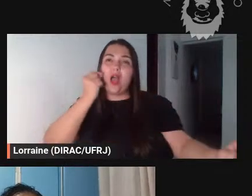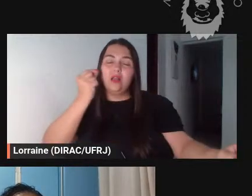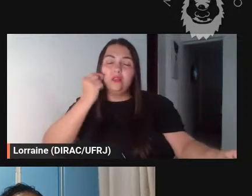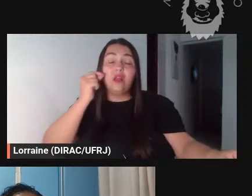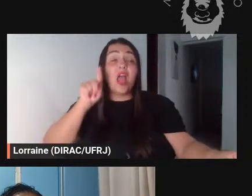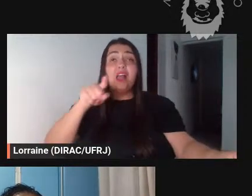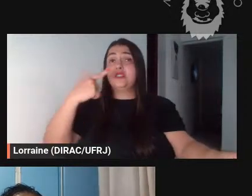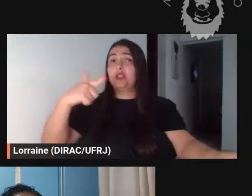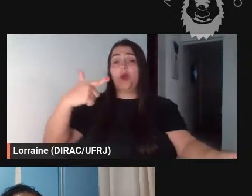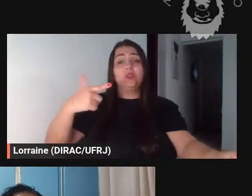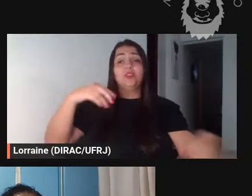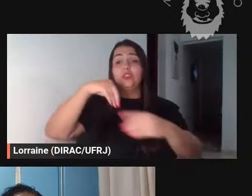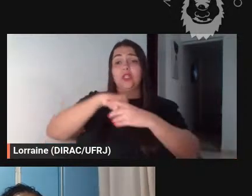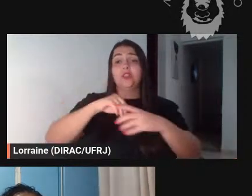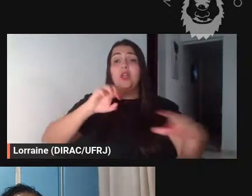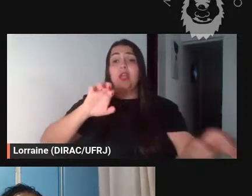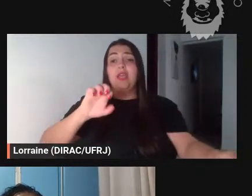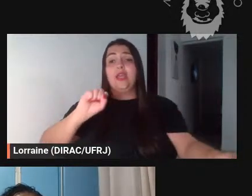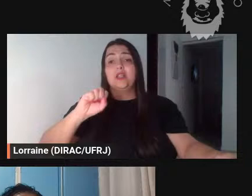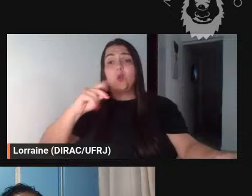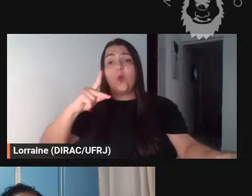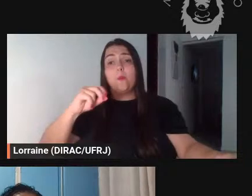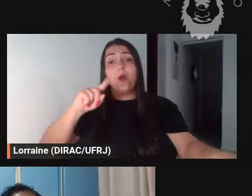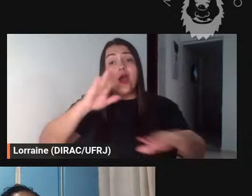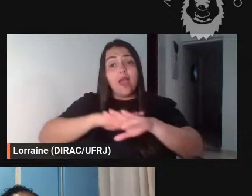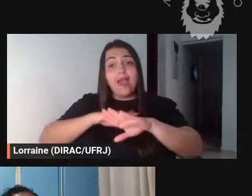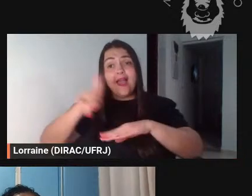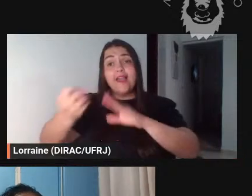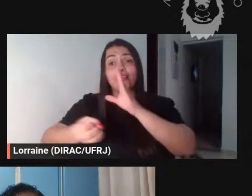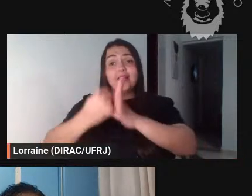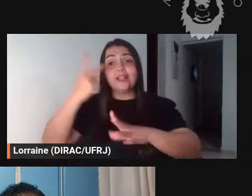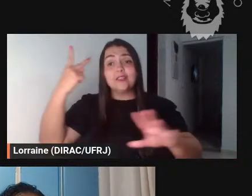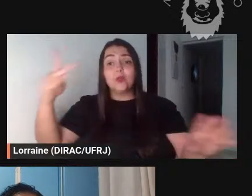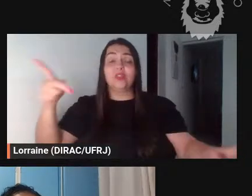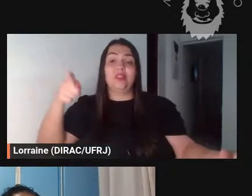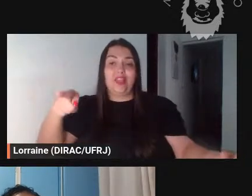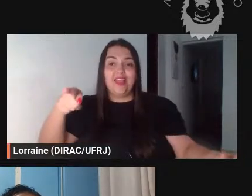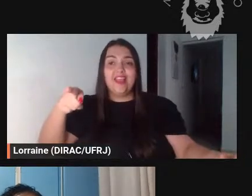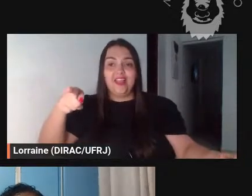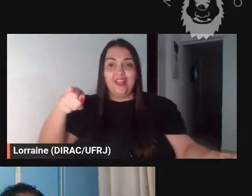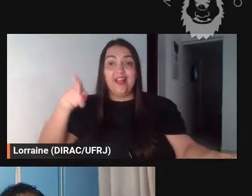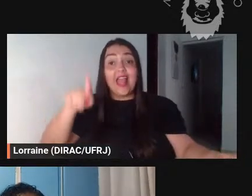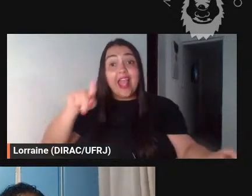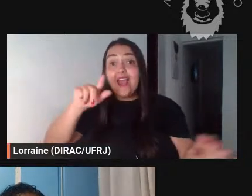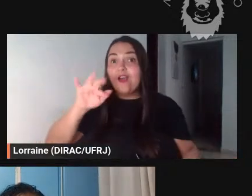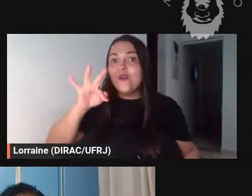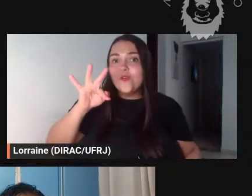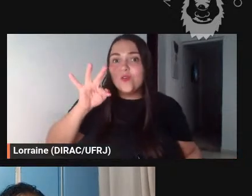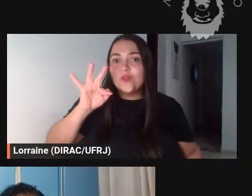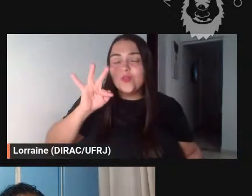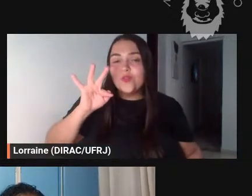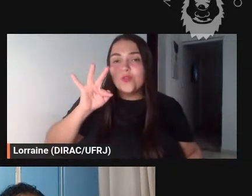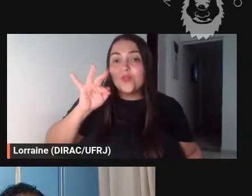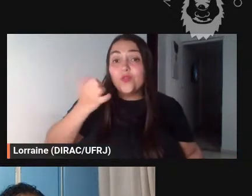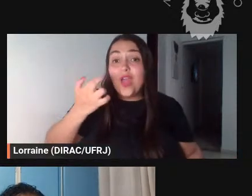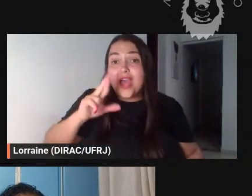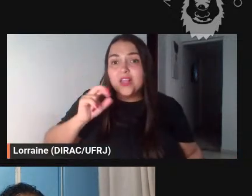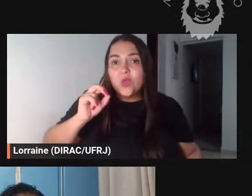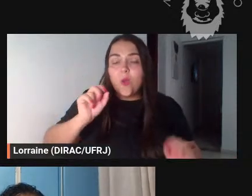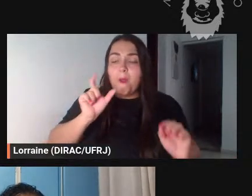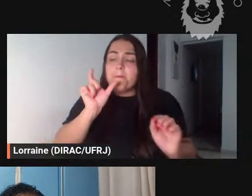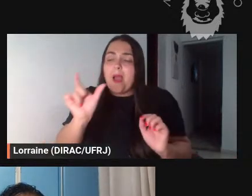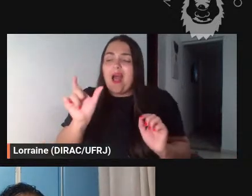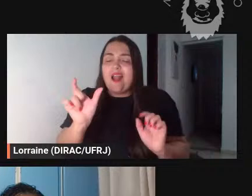existe no Esopo é criação do Fedro então a gente está diante de um Fedro né parafraseado aqui